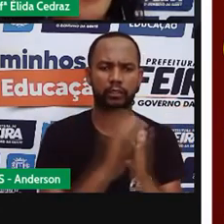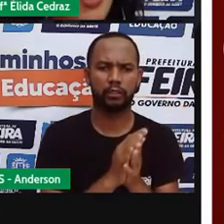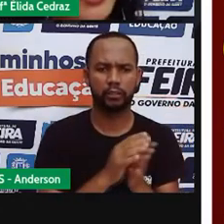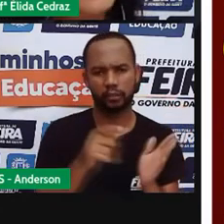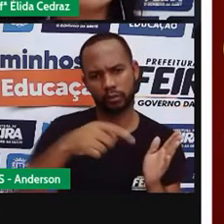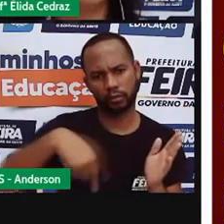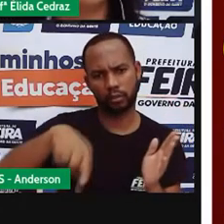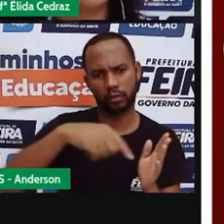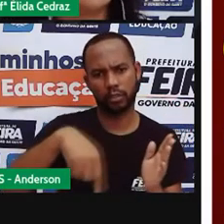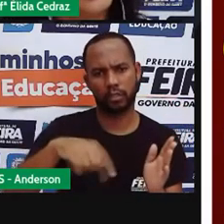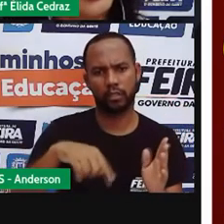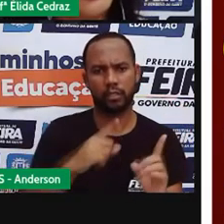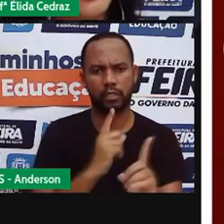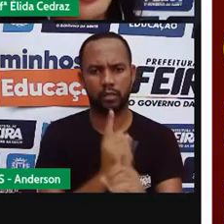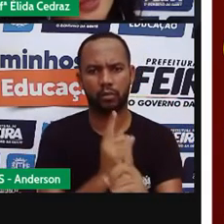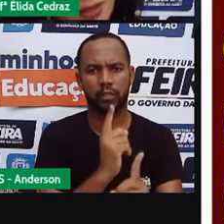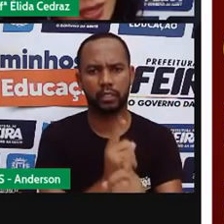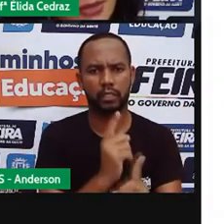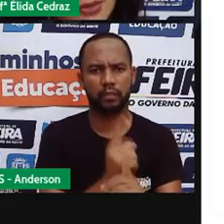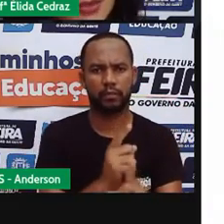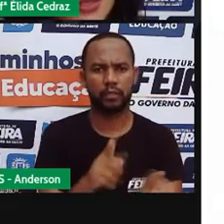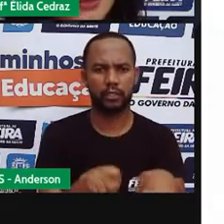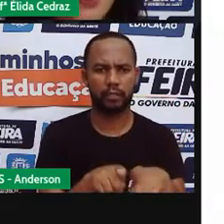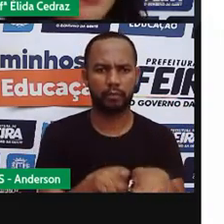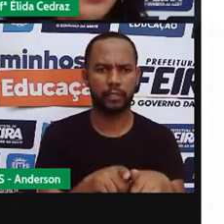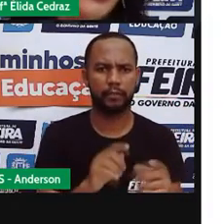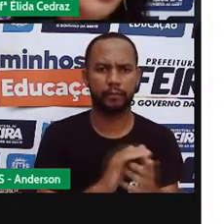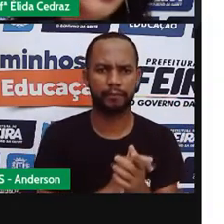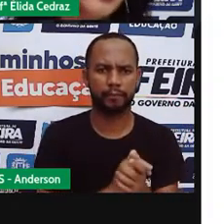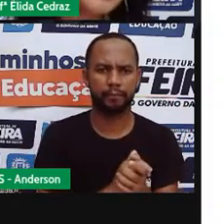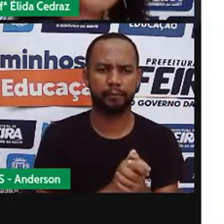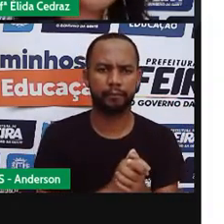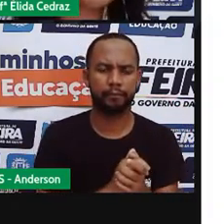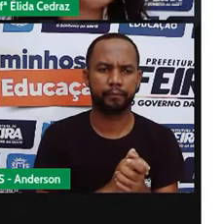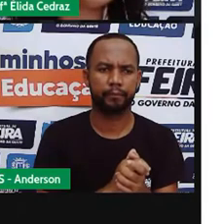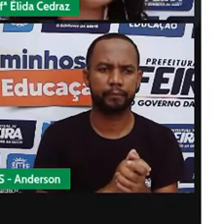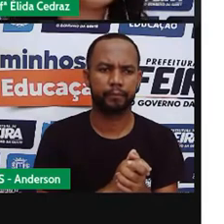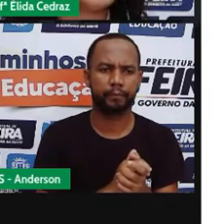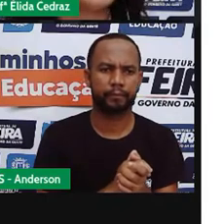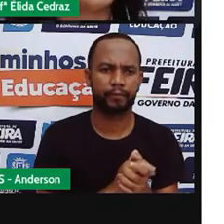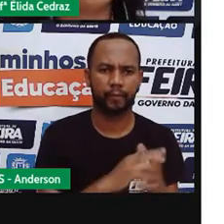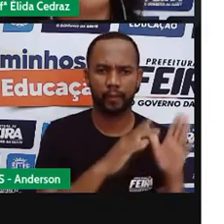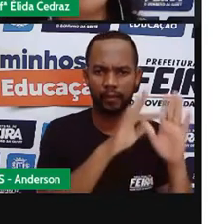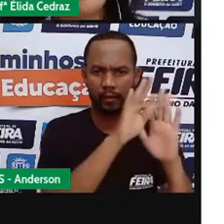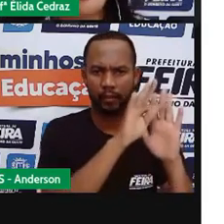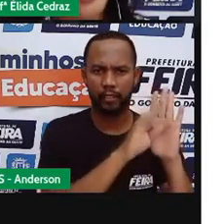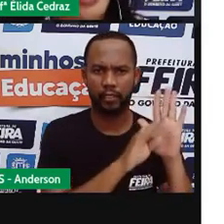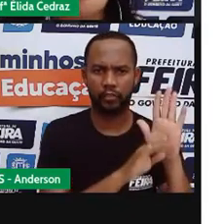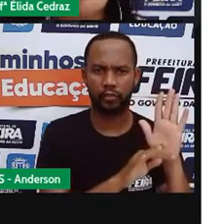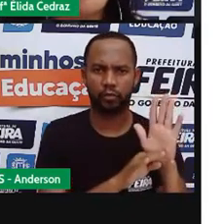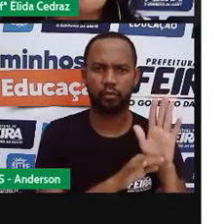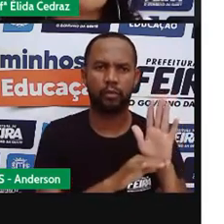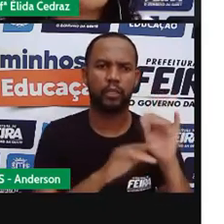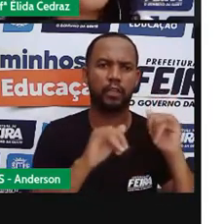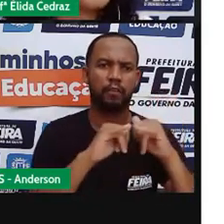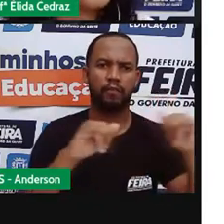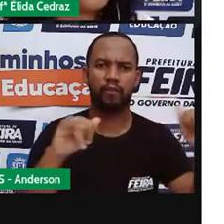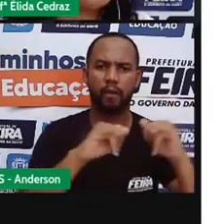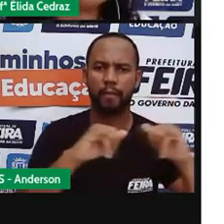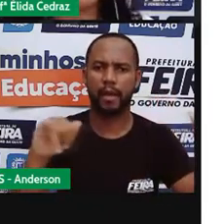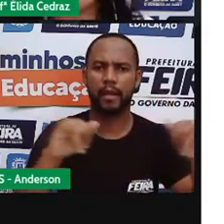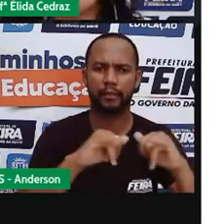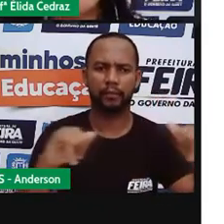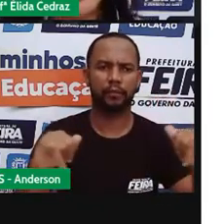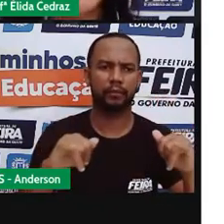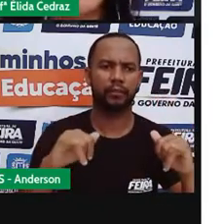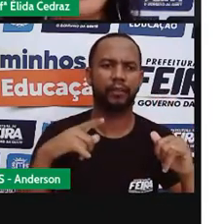suportes de notícias. Isso mesmo. E também vimos os textos publicitários e esse